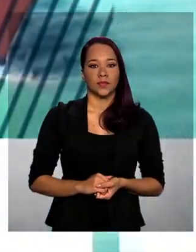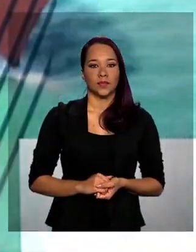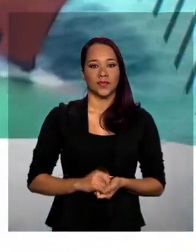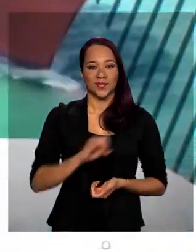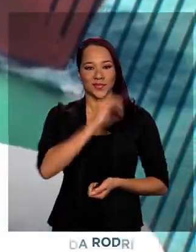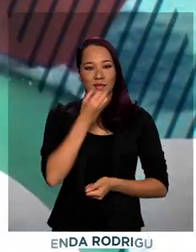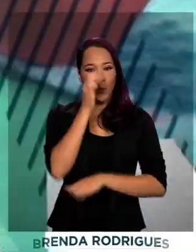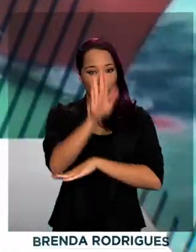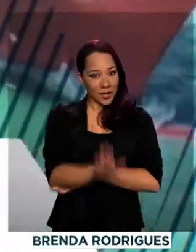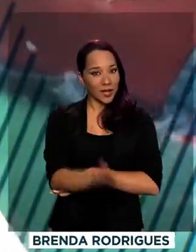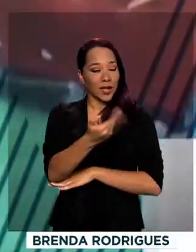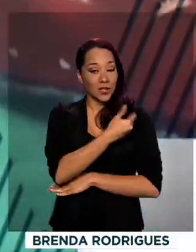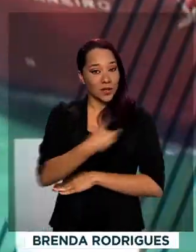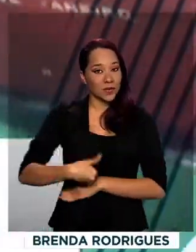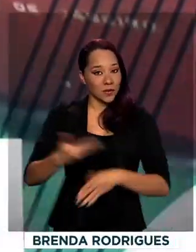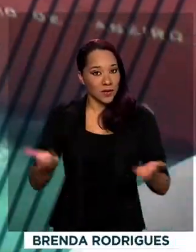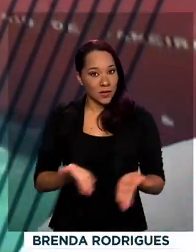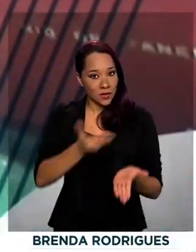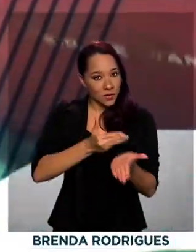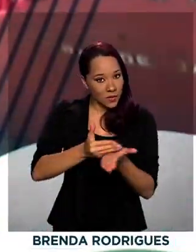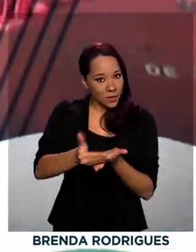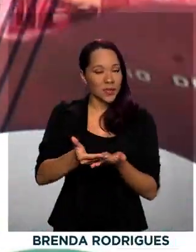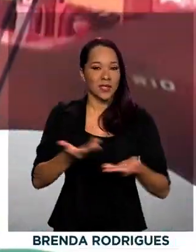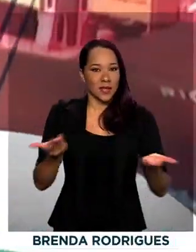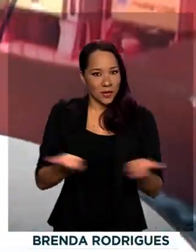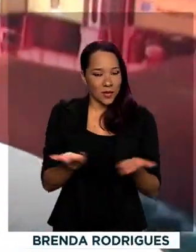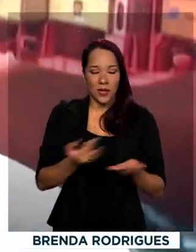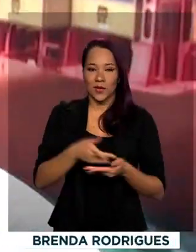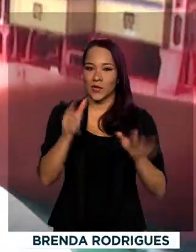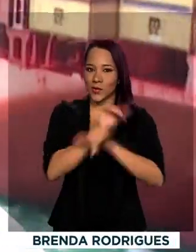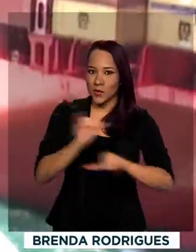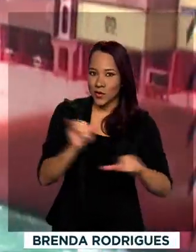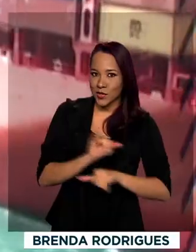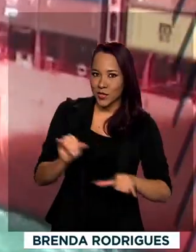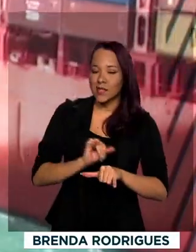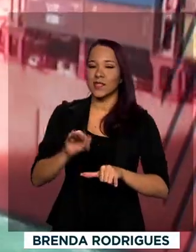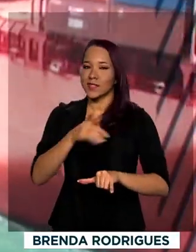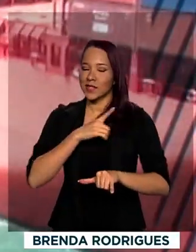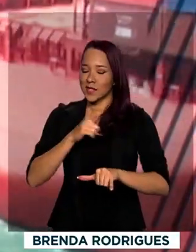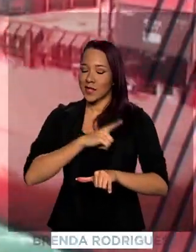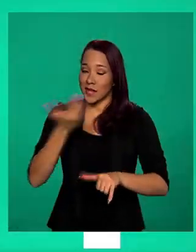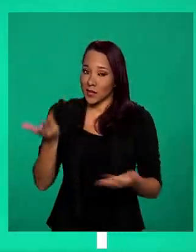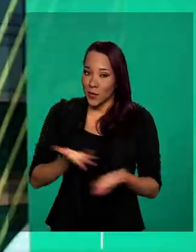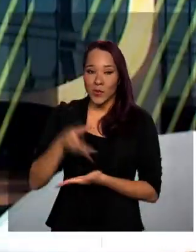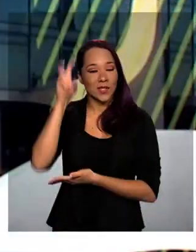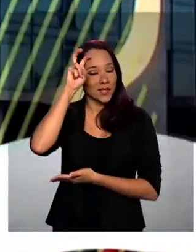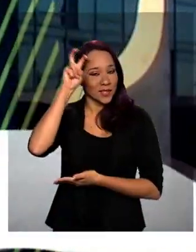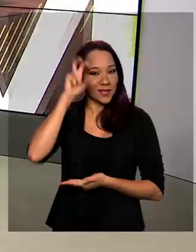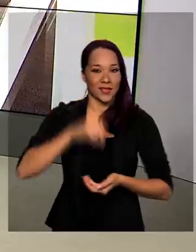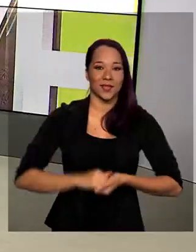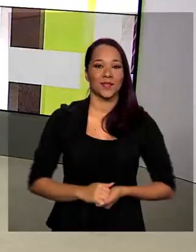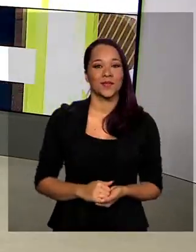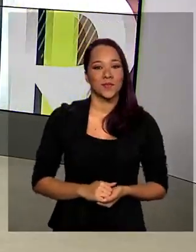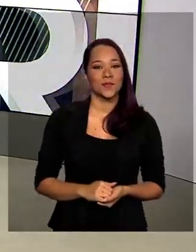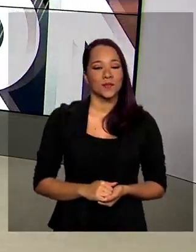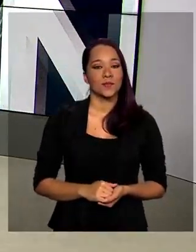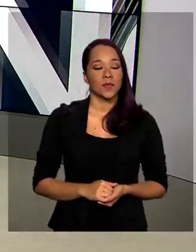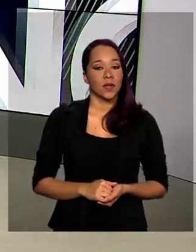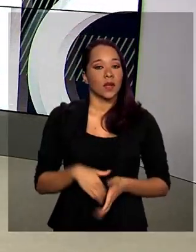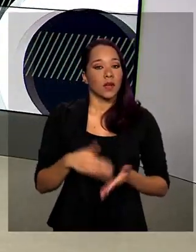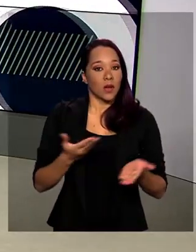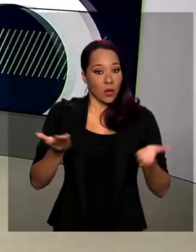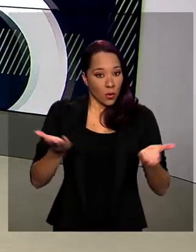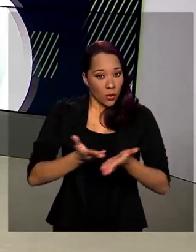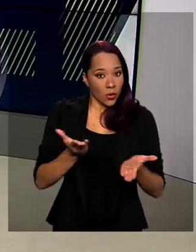Olá, boa tarde. O governo agora já está de volta com as notícias que movimentam esta quinta-feira. A partir